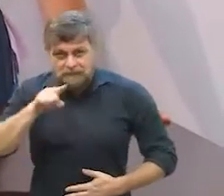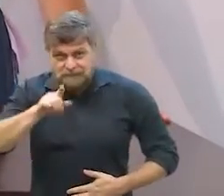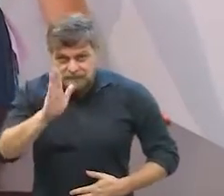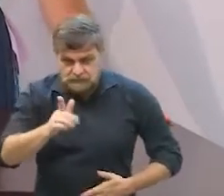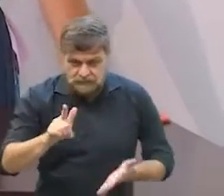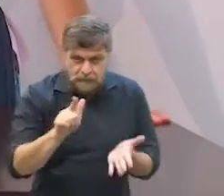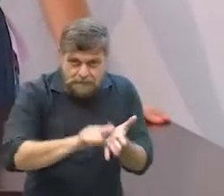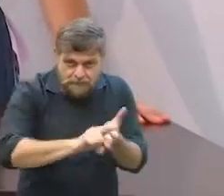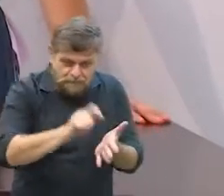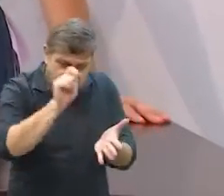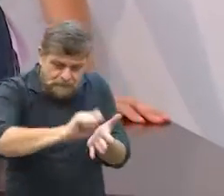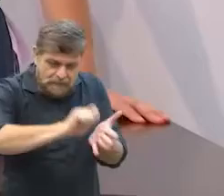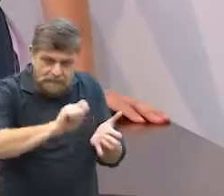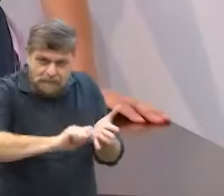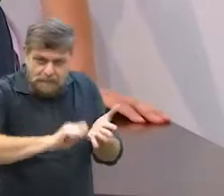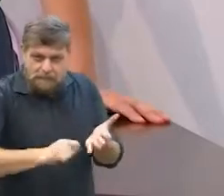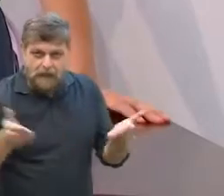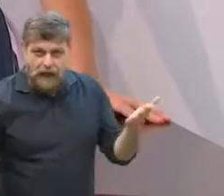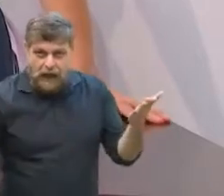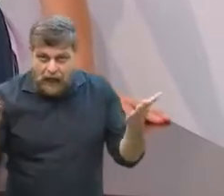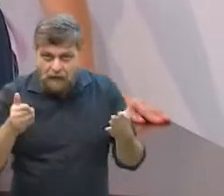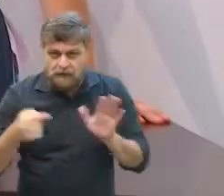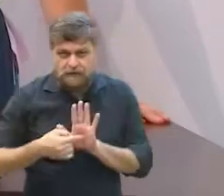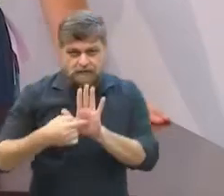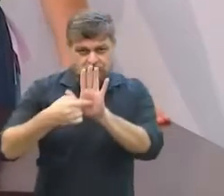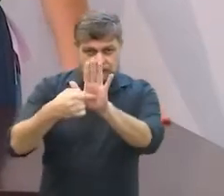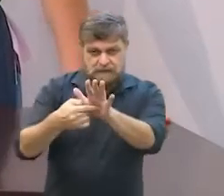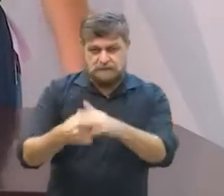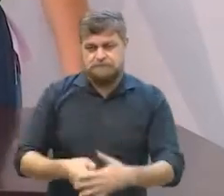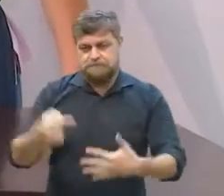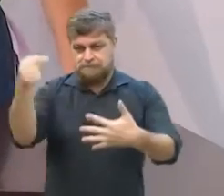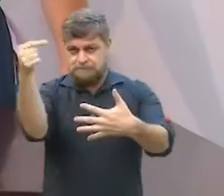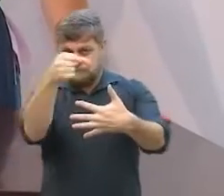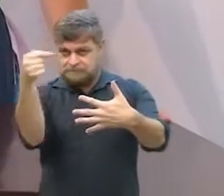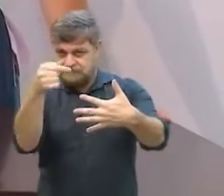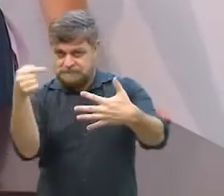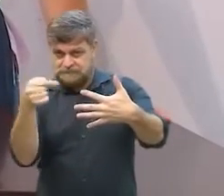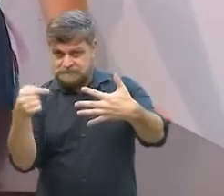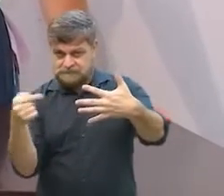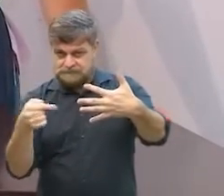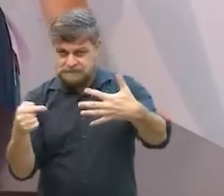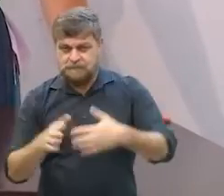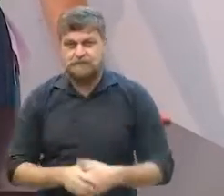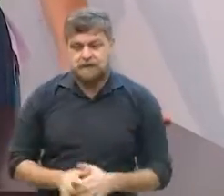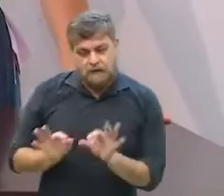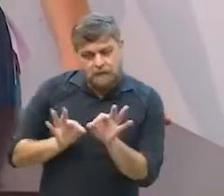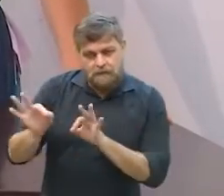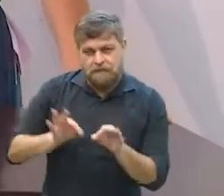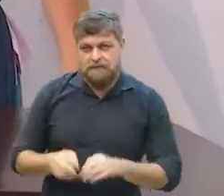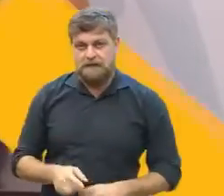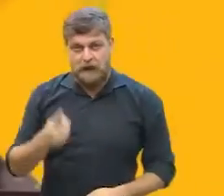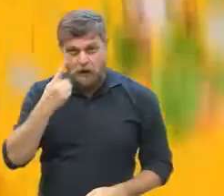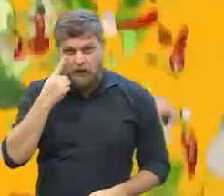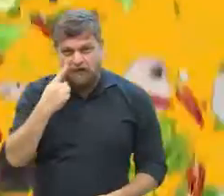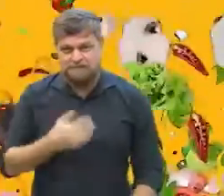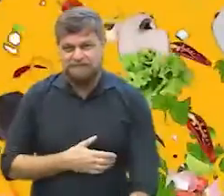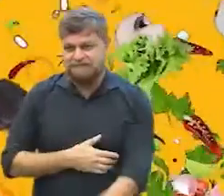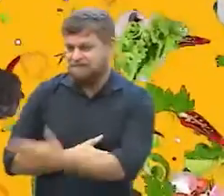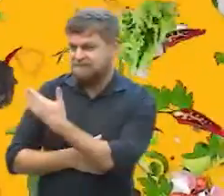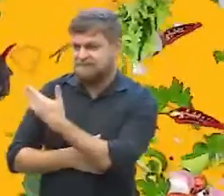correr pegar aquele caderninho porque agora neste momento eu vou mostrar as quantidades da nossa receita anota aí